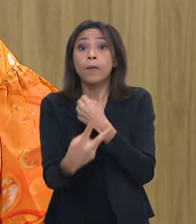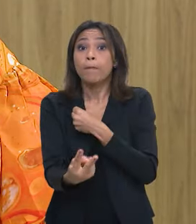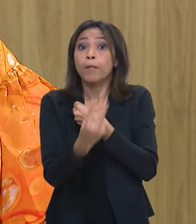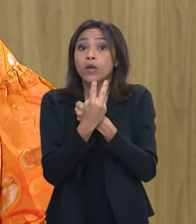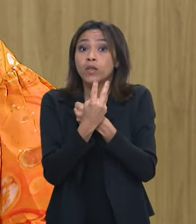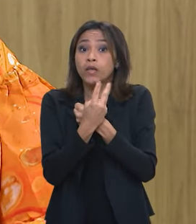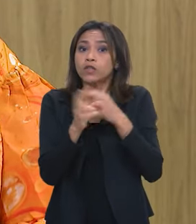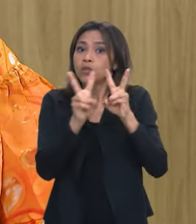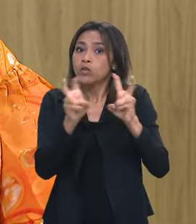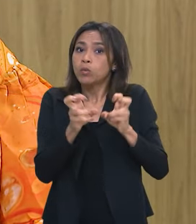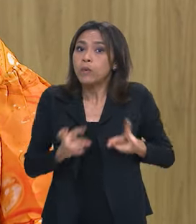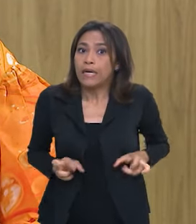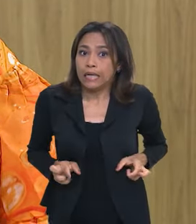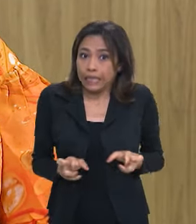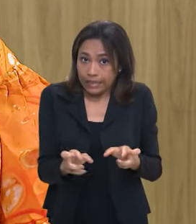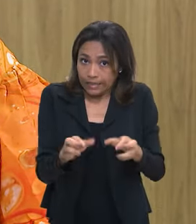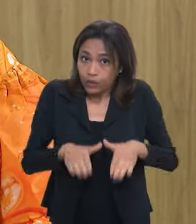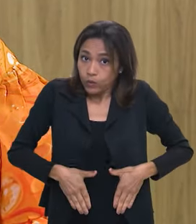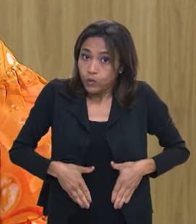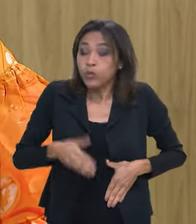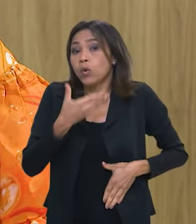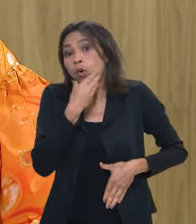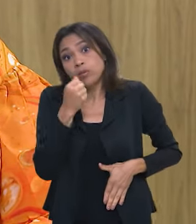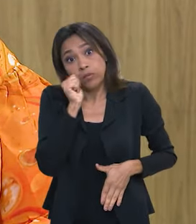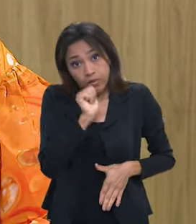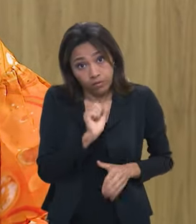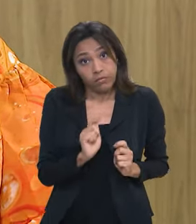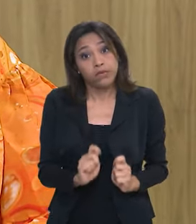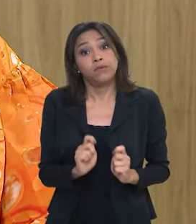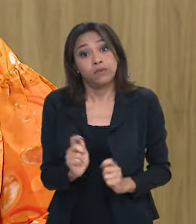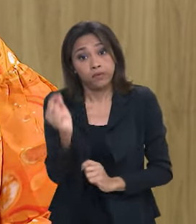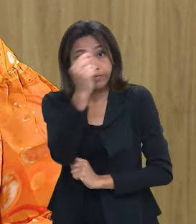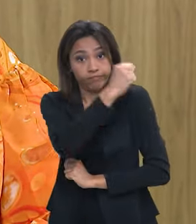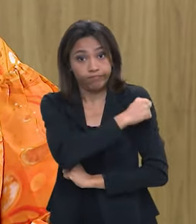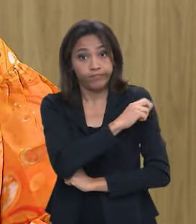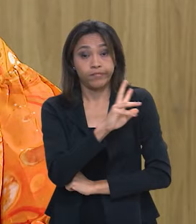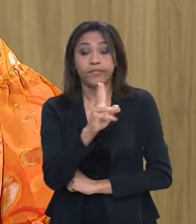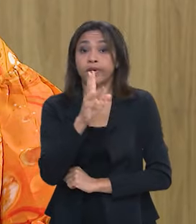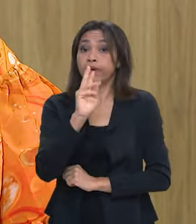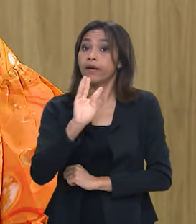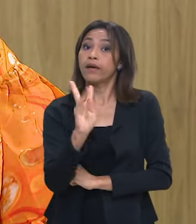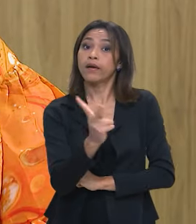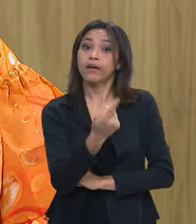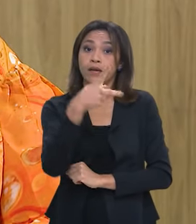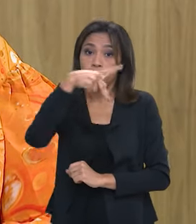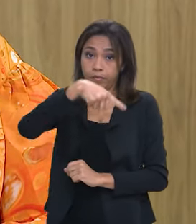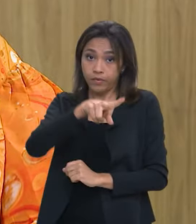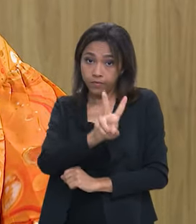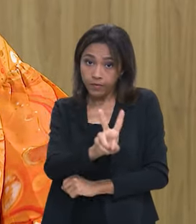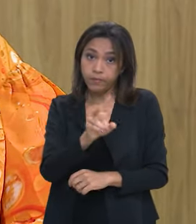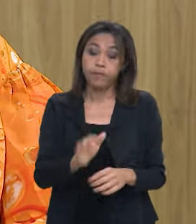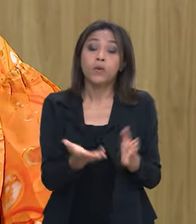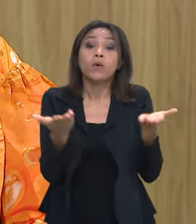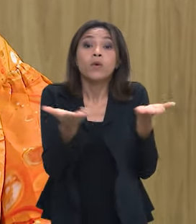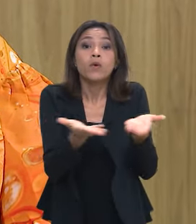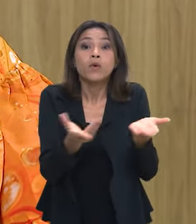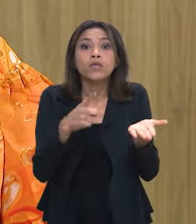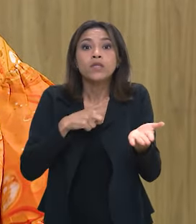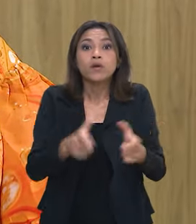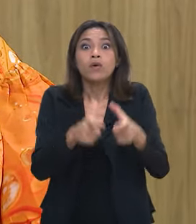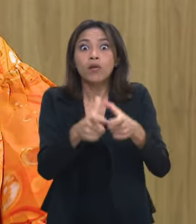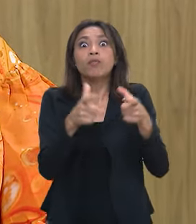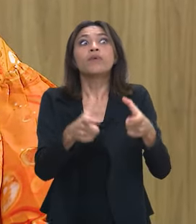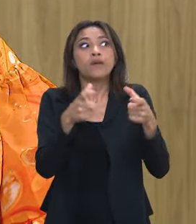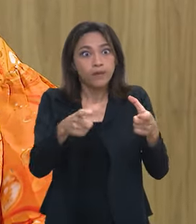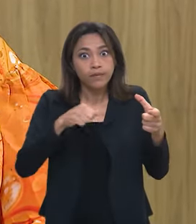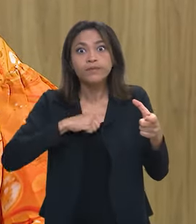colo de útero. Deve ser aplicada em meninas e meninos também. Essa vacina, ela hoje tem um